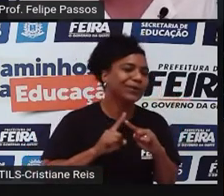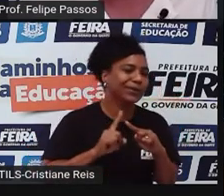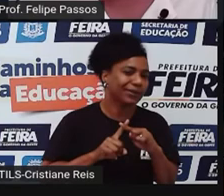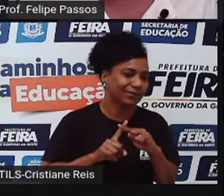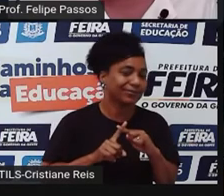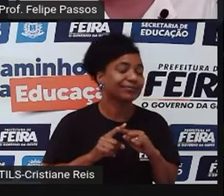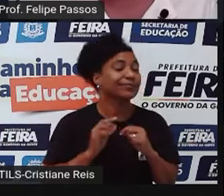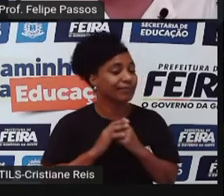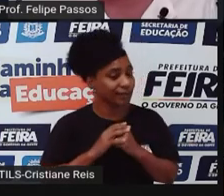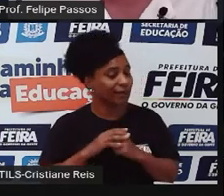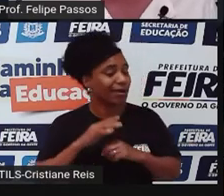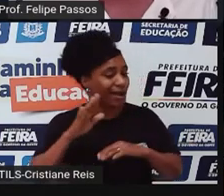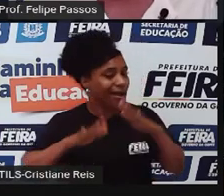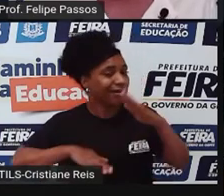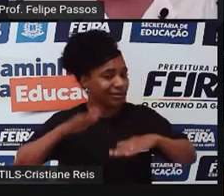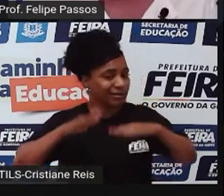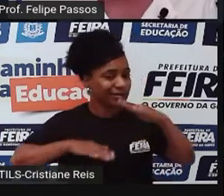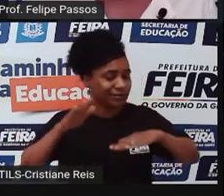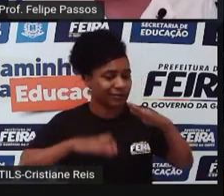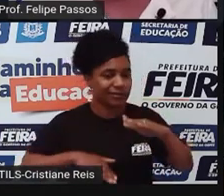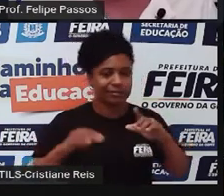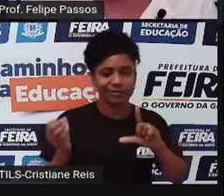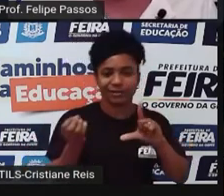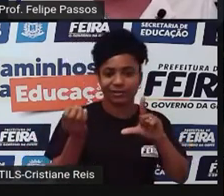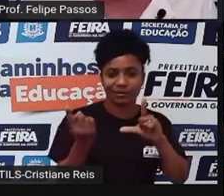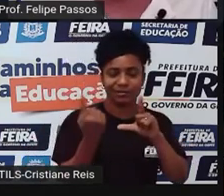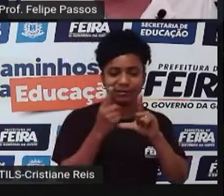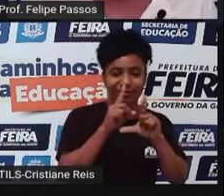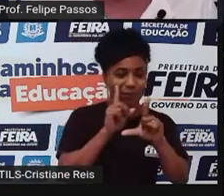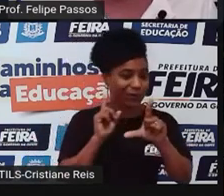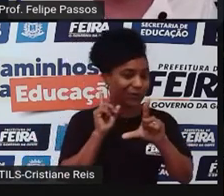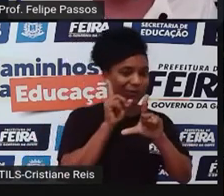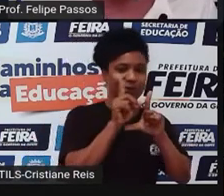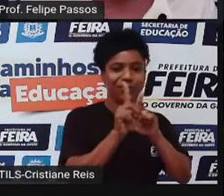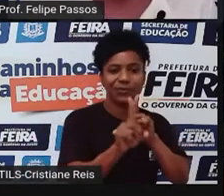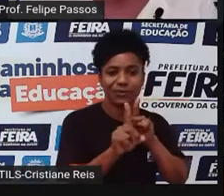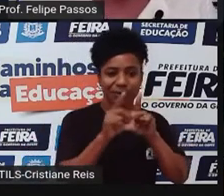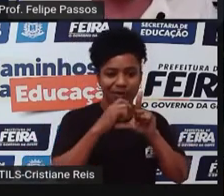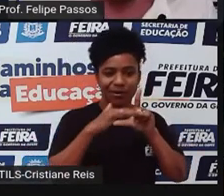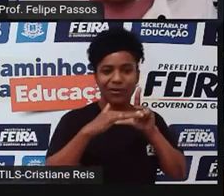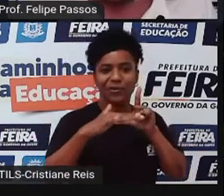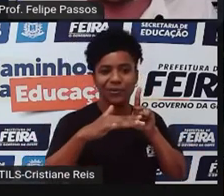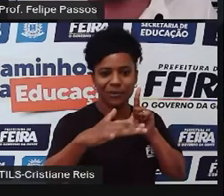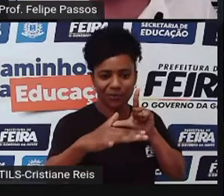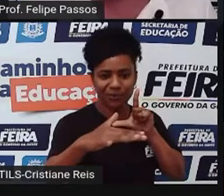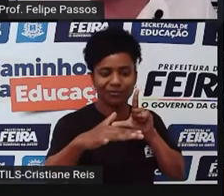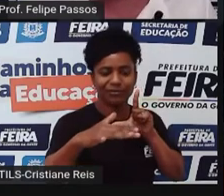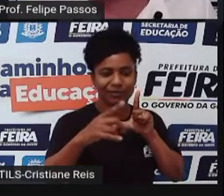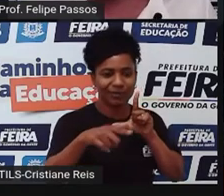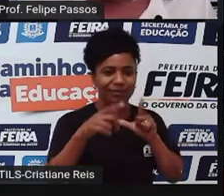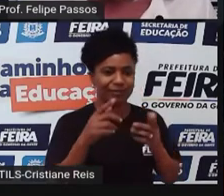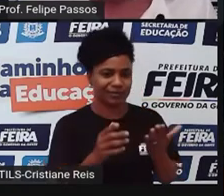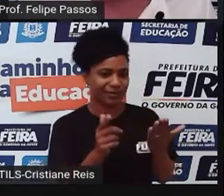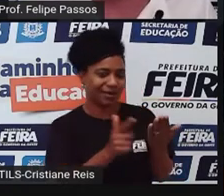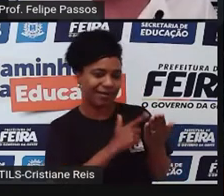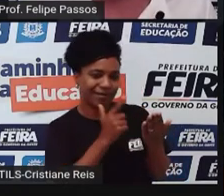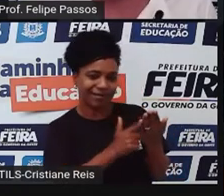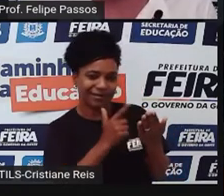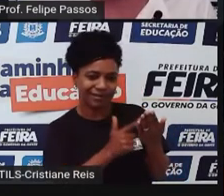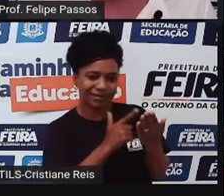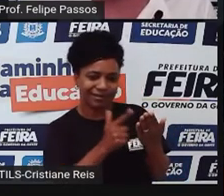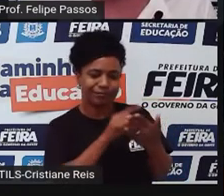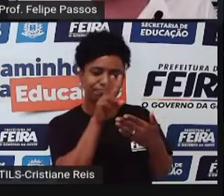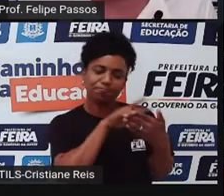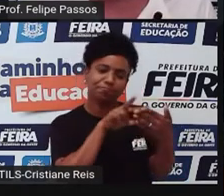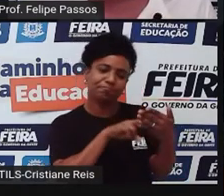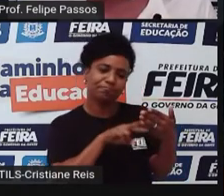Muitas vezes, o influenciador digital está te ensinando sobre algo. Aqui tem um rapaz lendo um livro, lendo as anotações dele